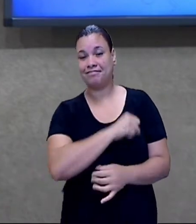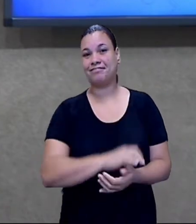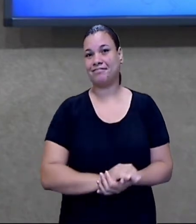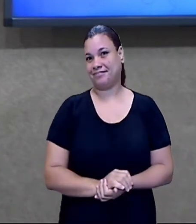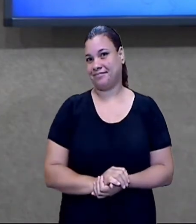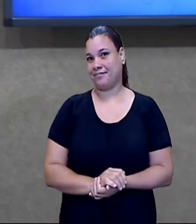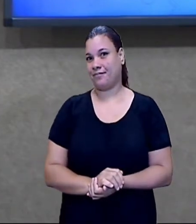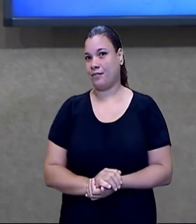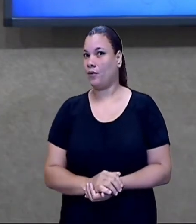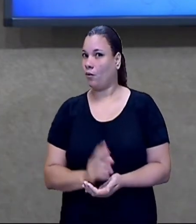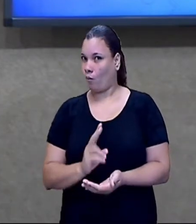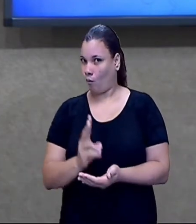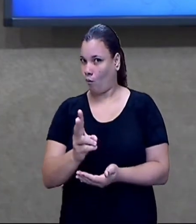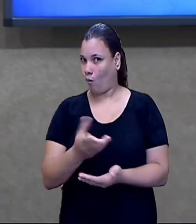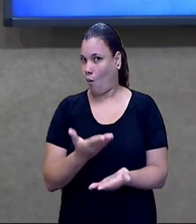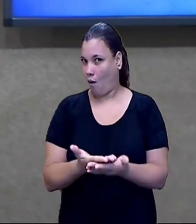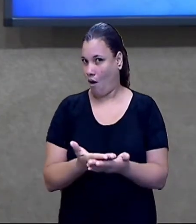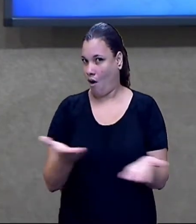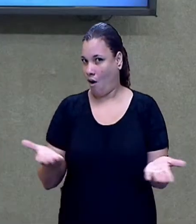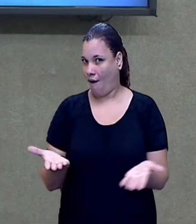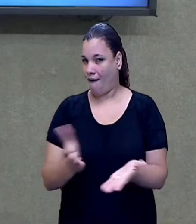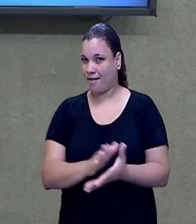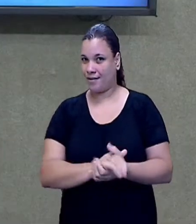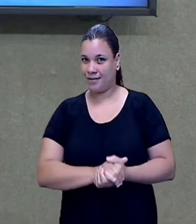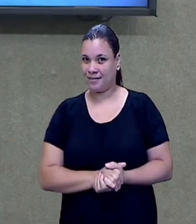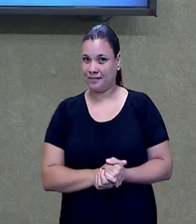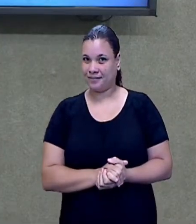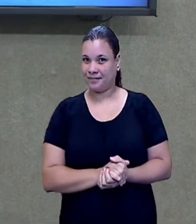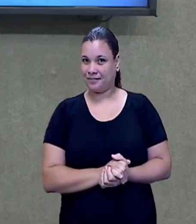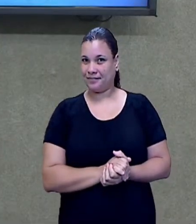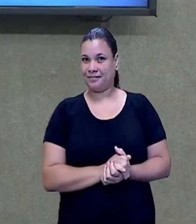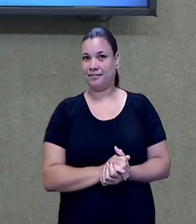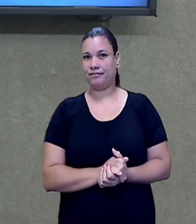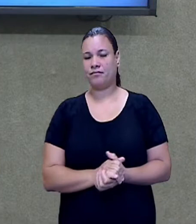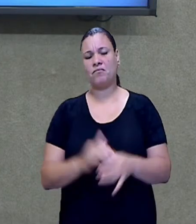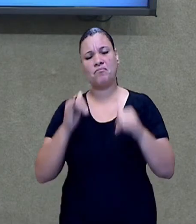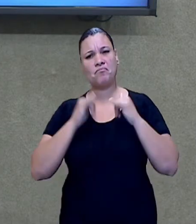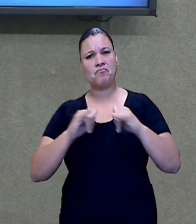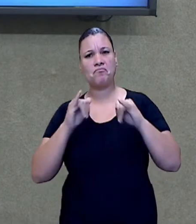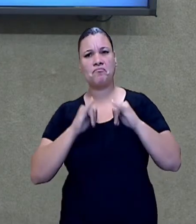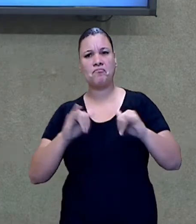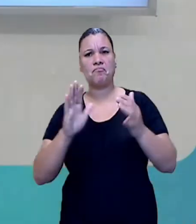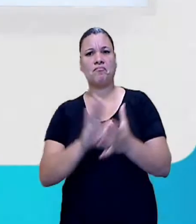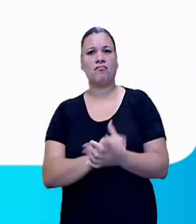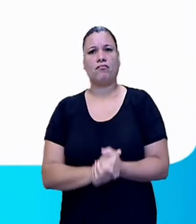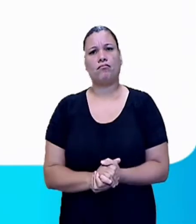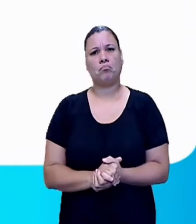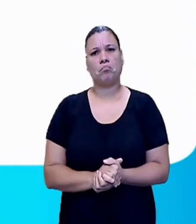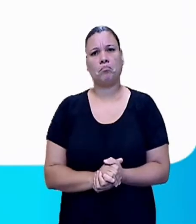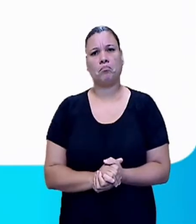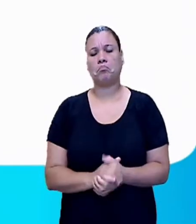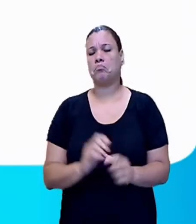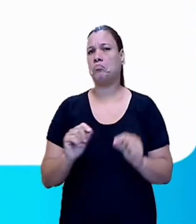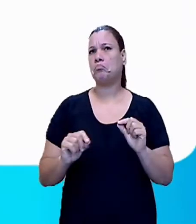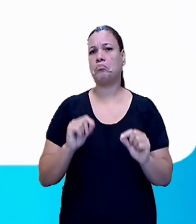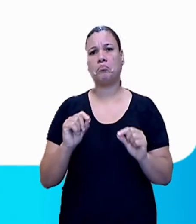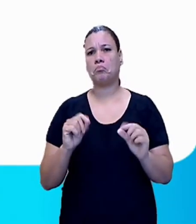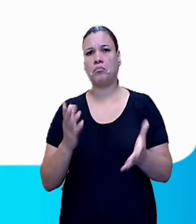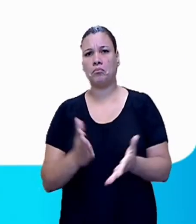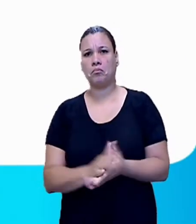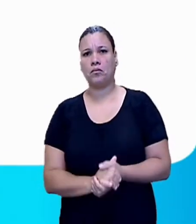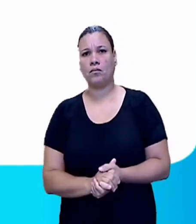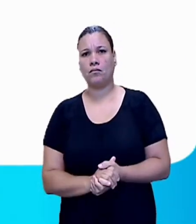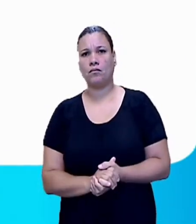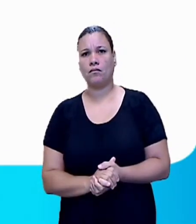com o nosso material teórico? Bem, anúncio publicitário. O anúncio publicitário,